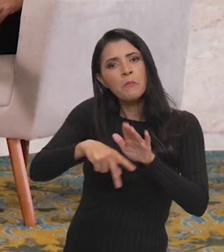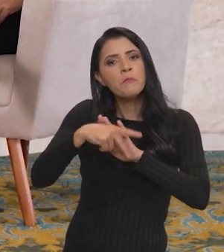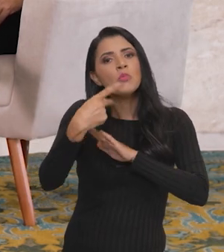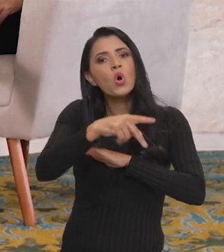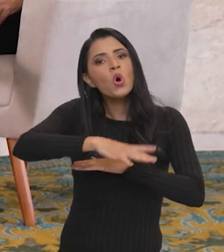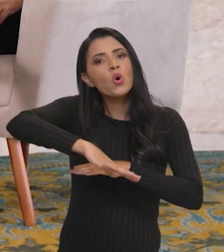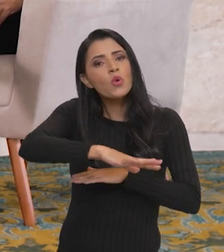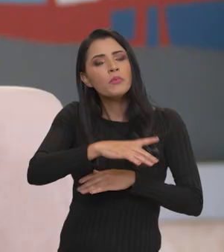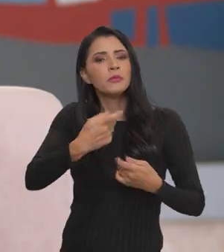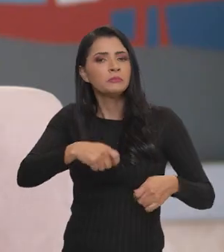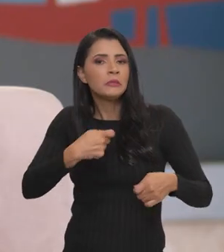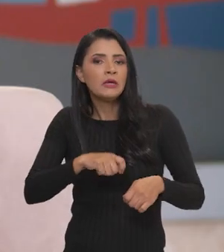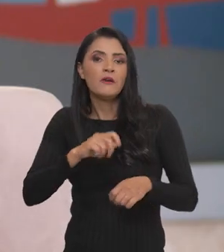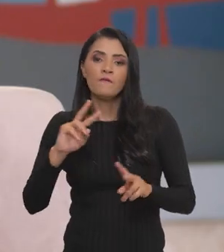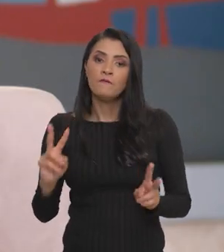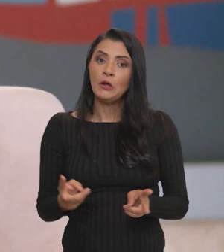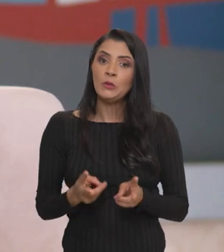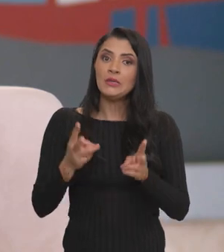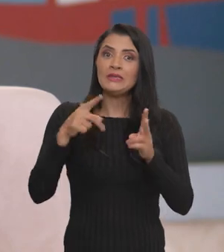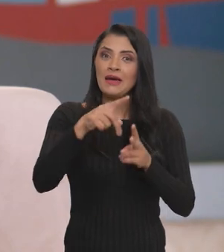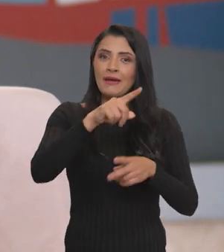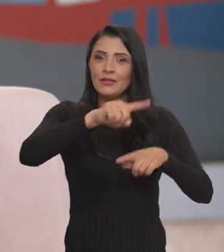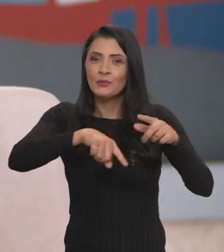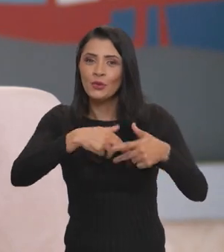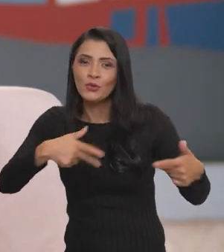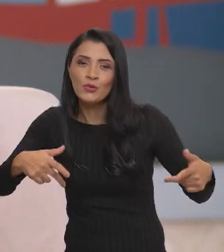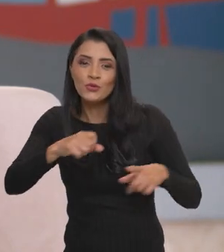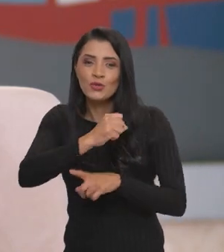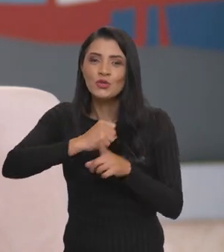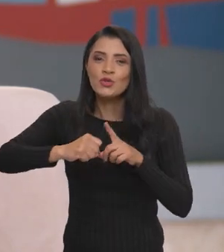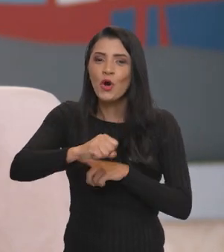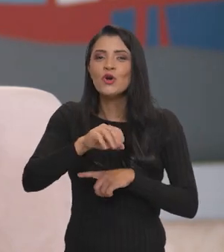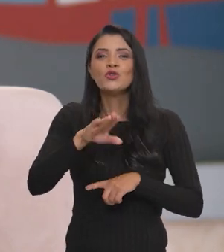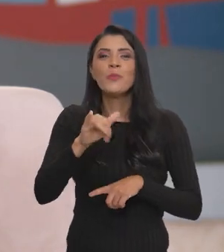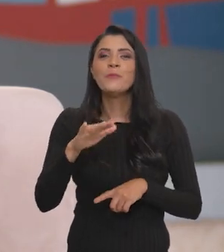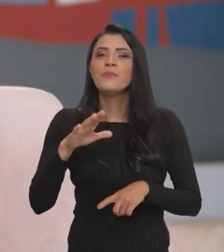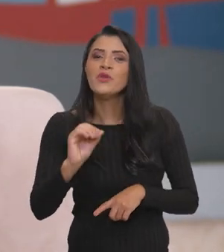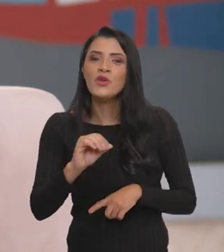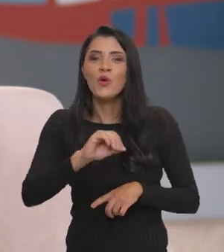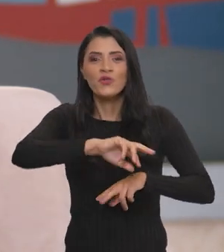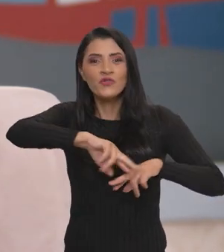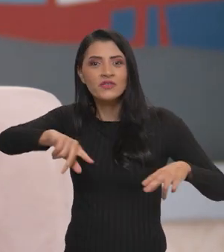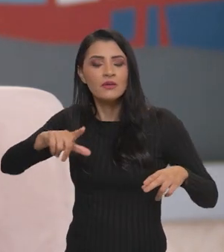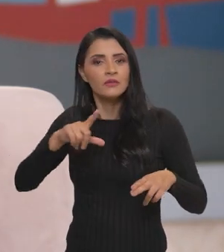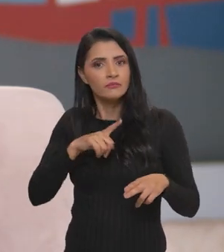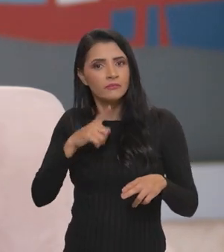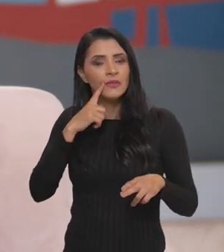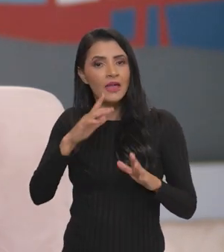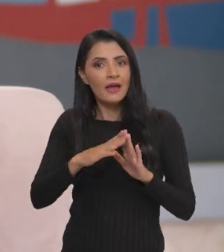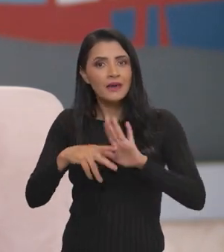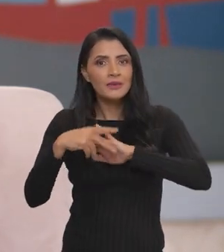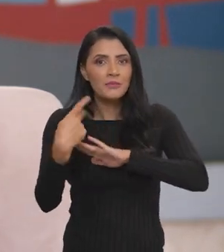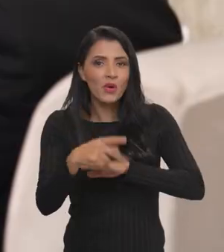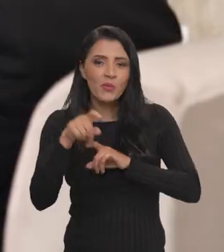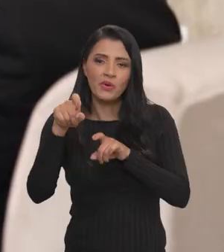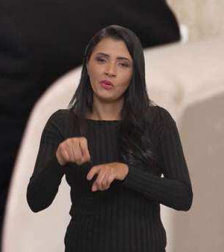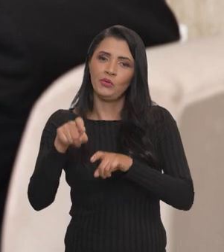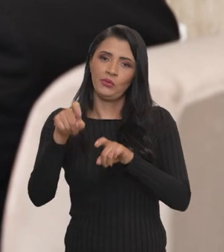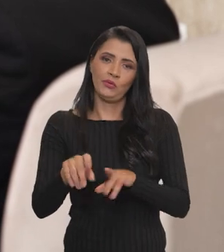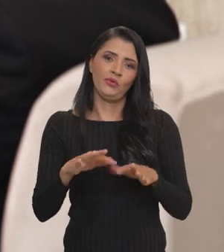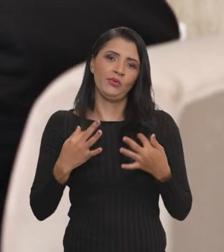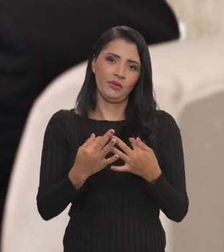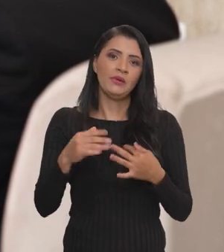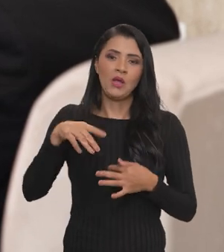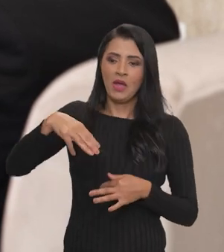produção específica, valorizar os produtos da sociobiodiversidade, enfim, que a gente tenha um locus, uma casa da agricultura